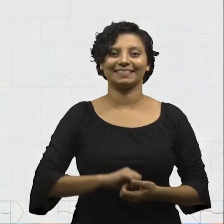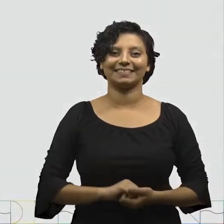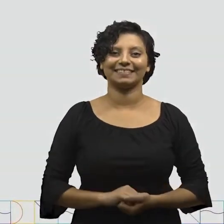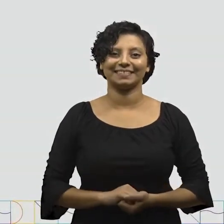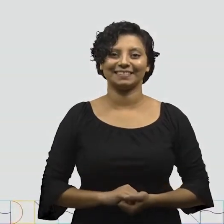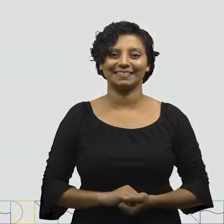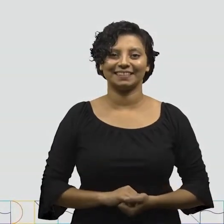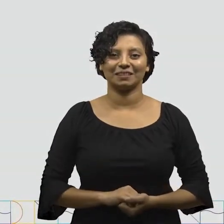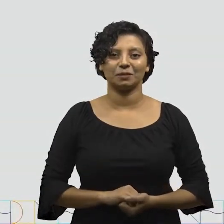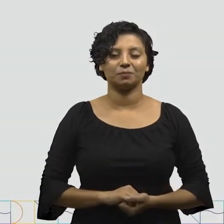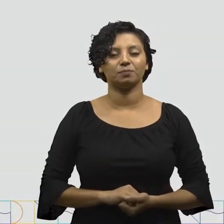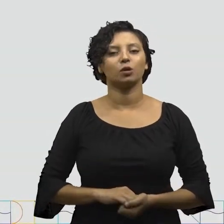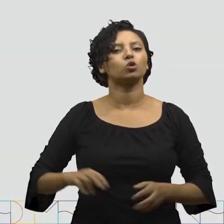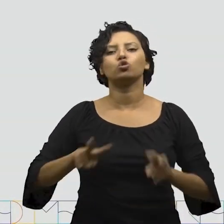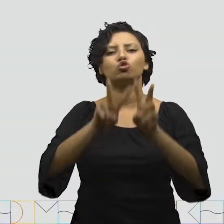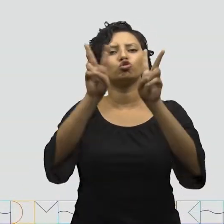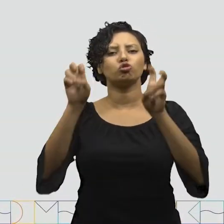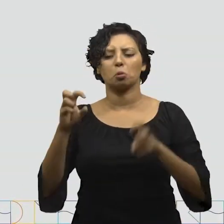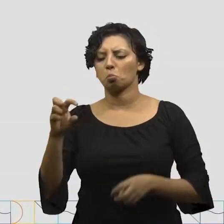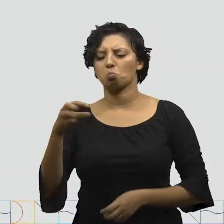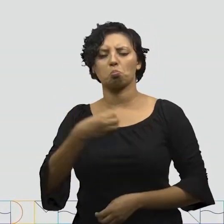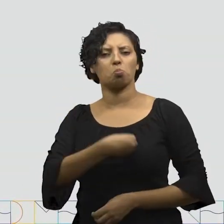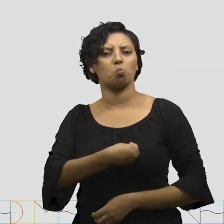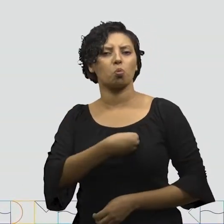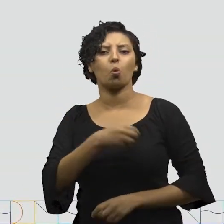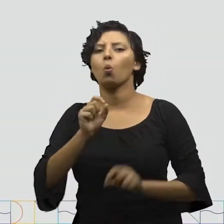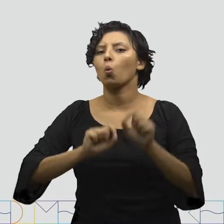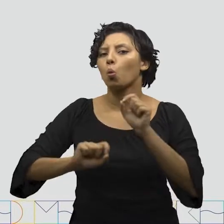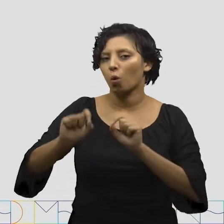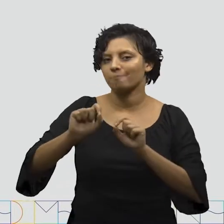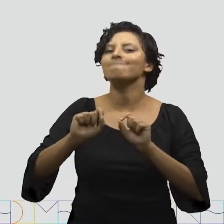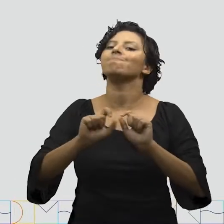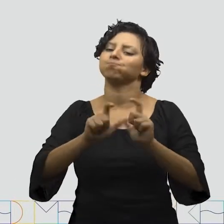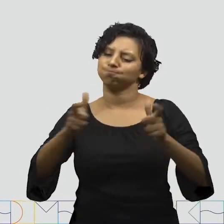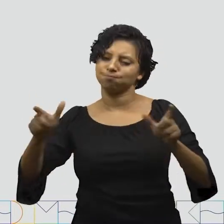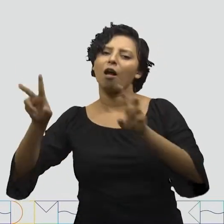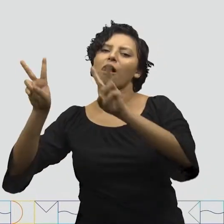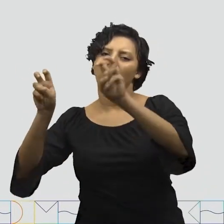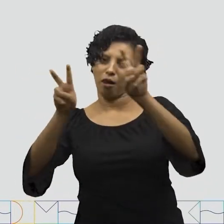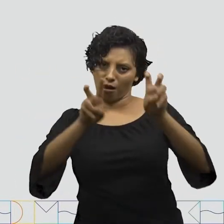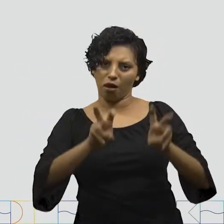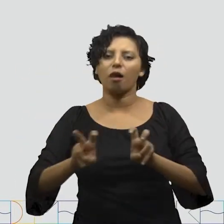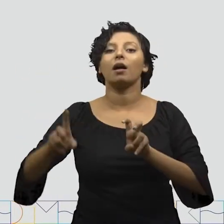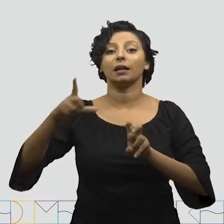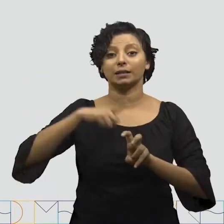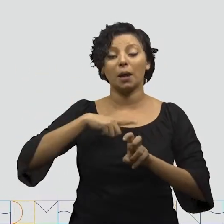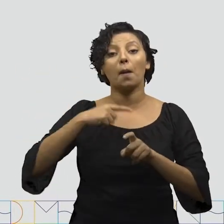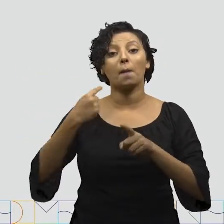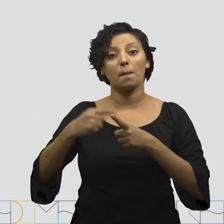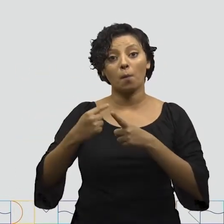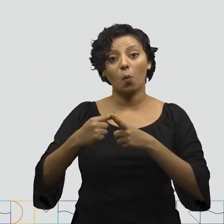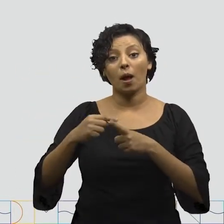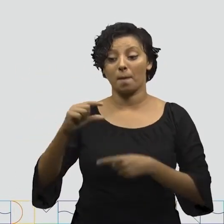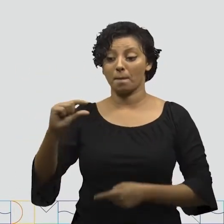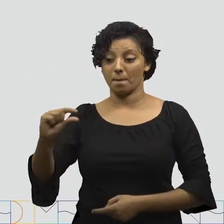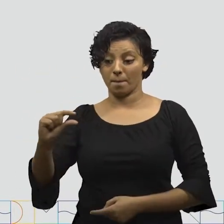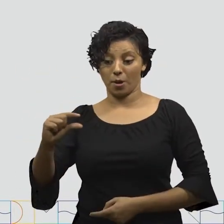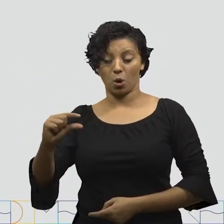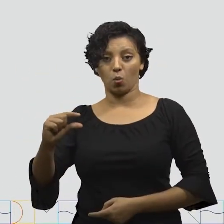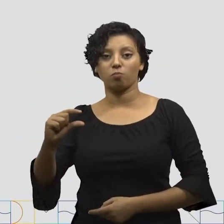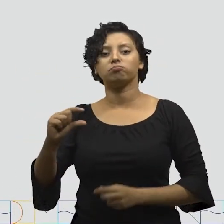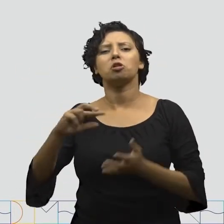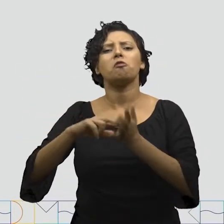Falar sobre micro-organismos é algo muito amplo, pois como o próprio nome já diz, micro